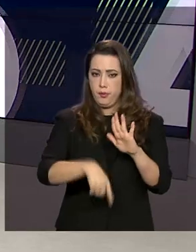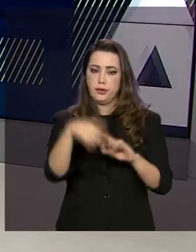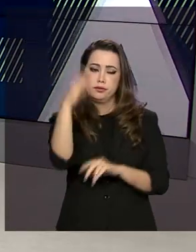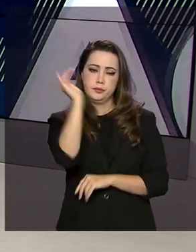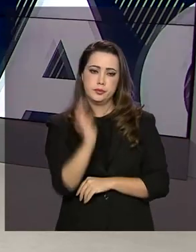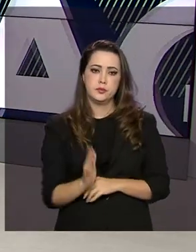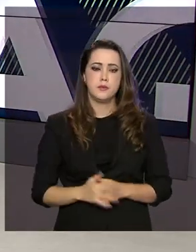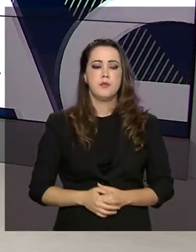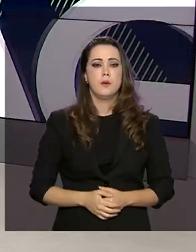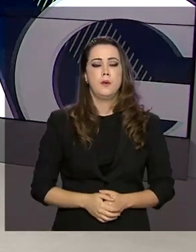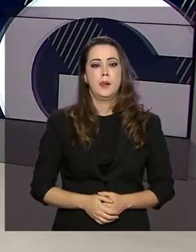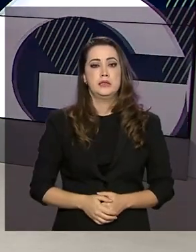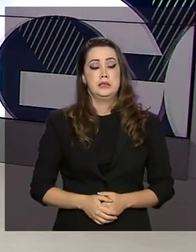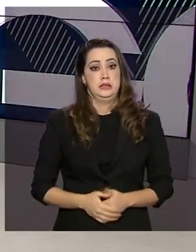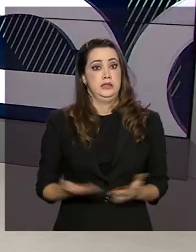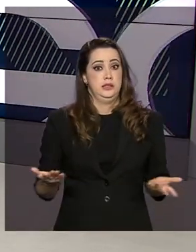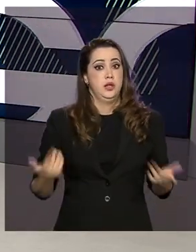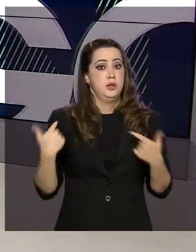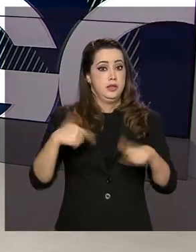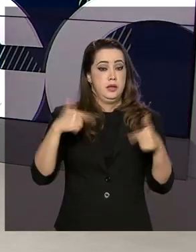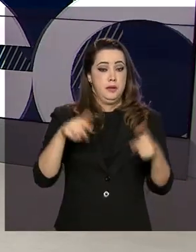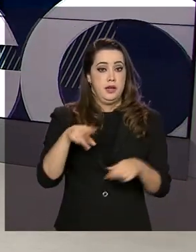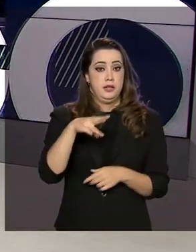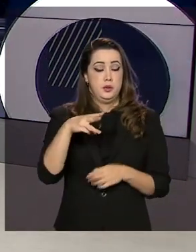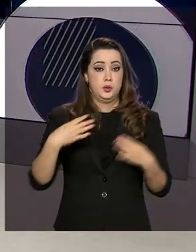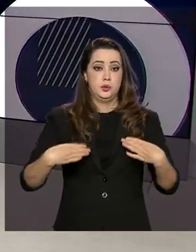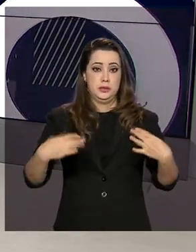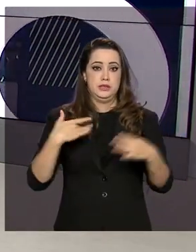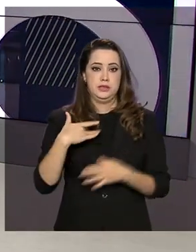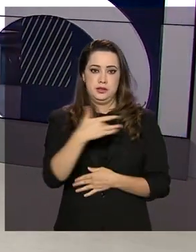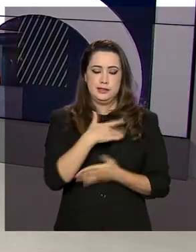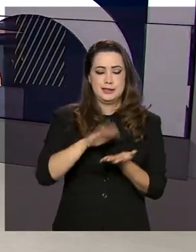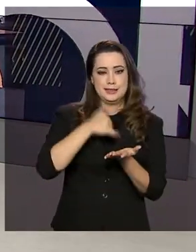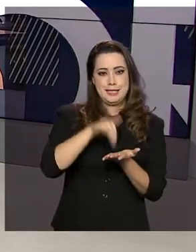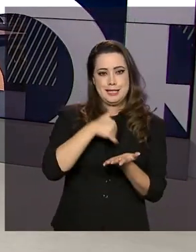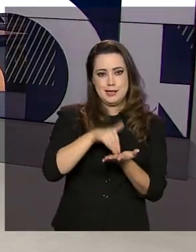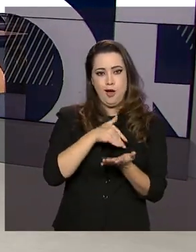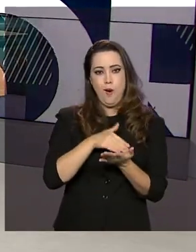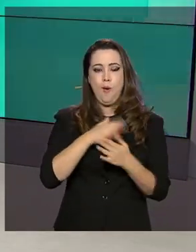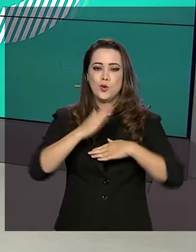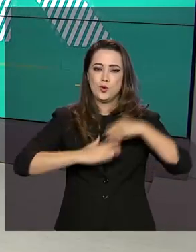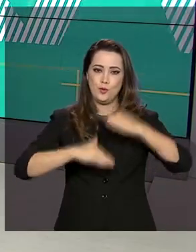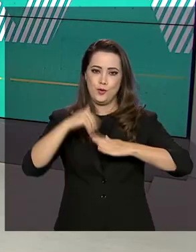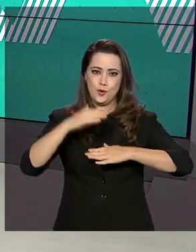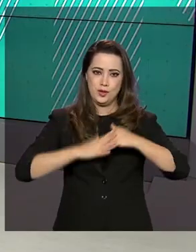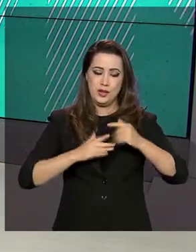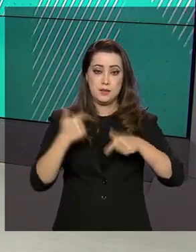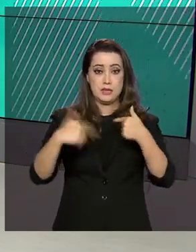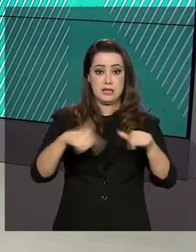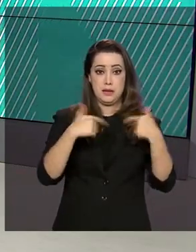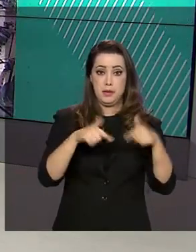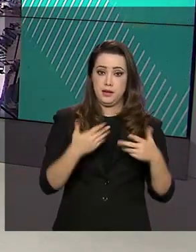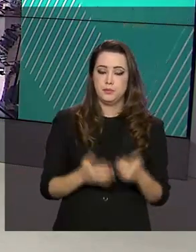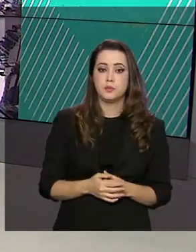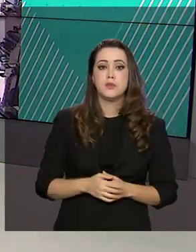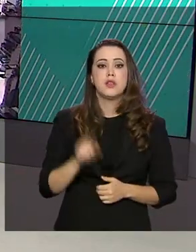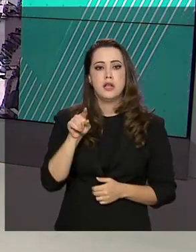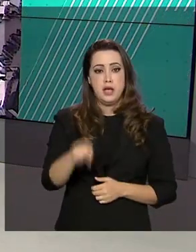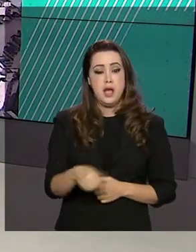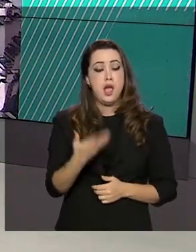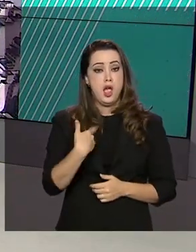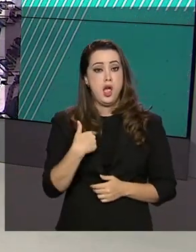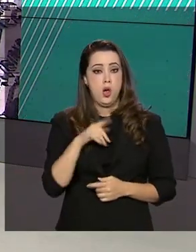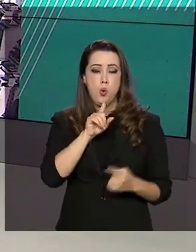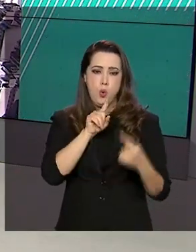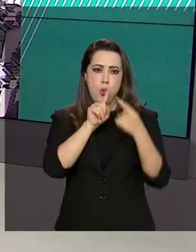Ministério da Saúde cadastra profissionais para atuarem na linha de frente no combate ao novo coronavírus. É o Conta Comigo.